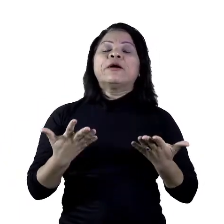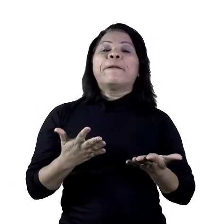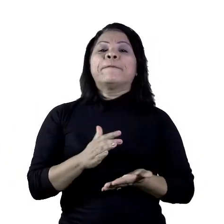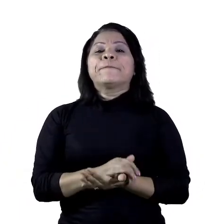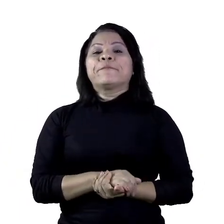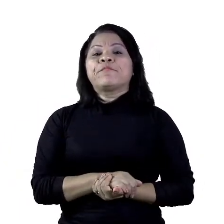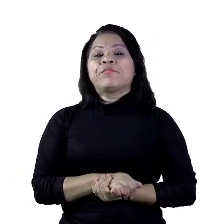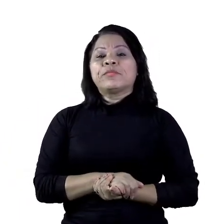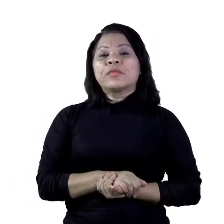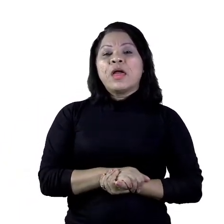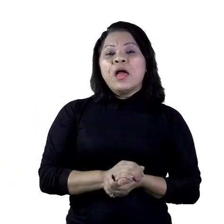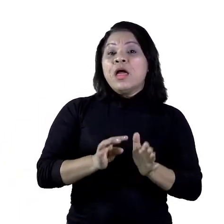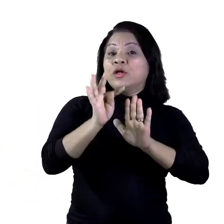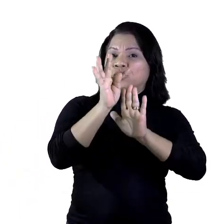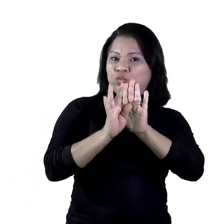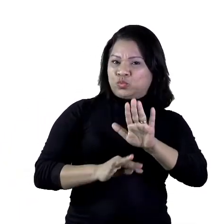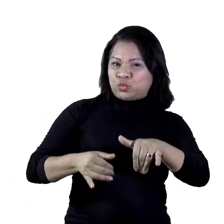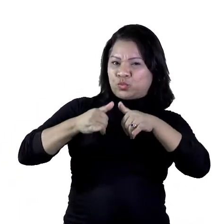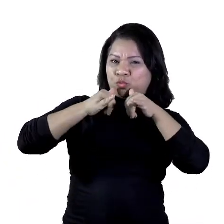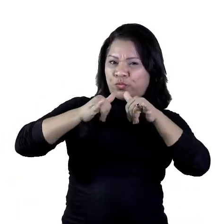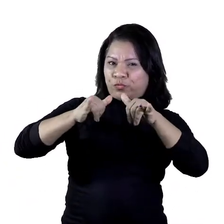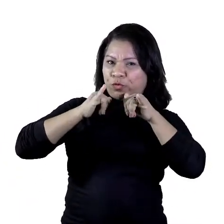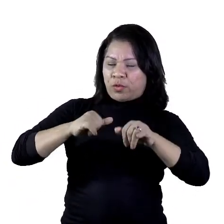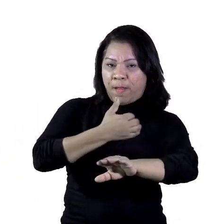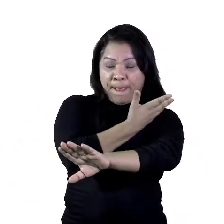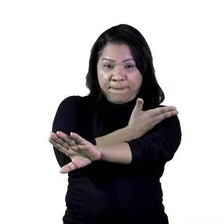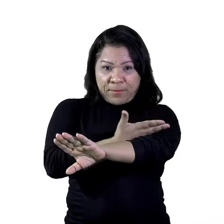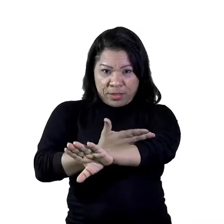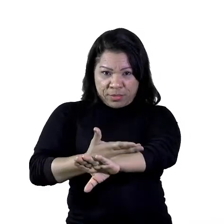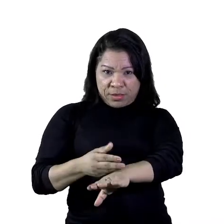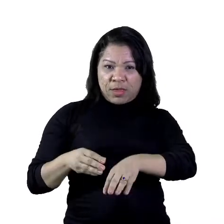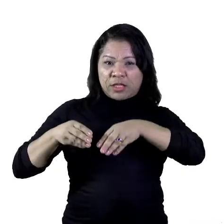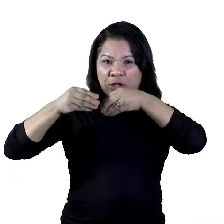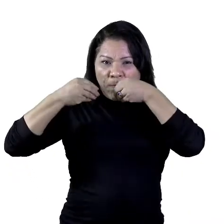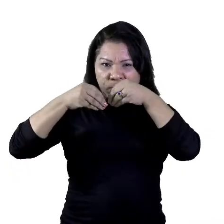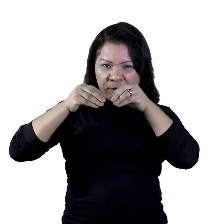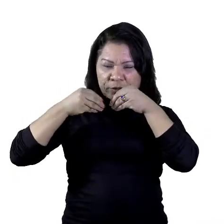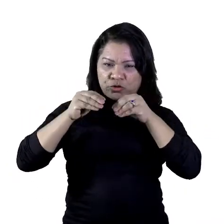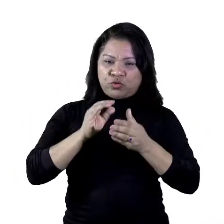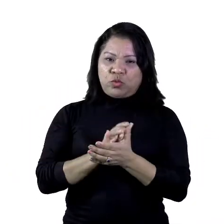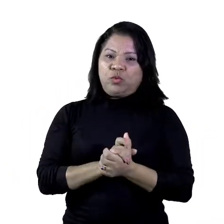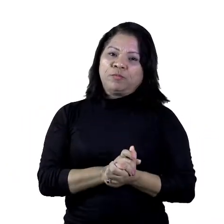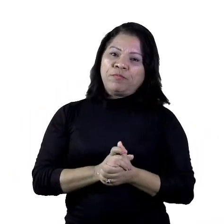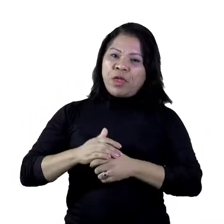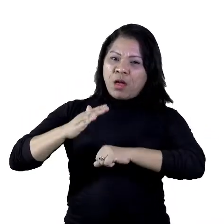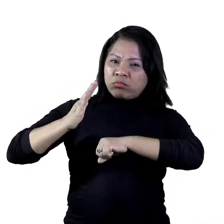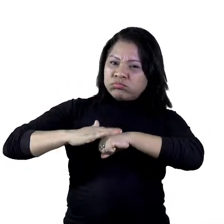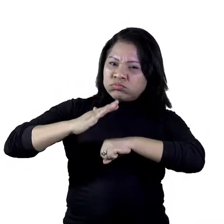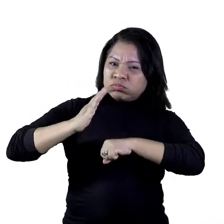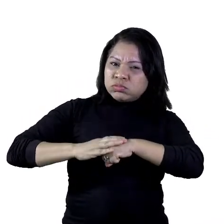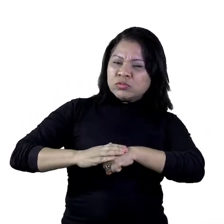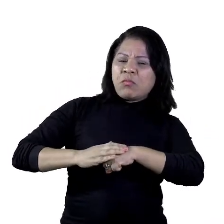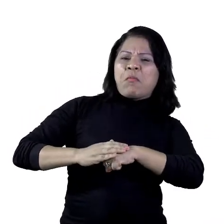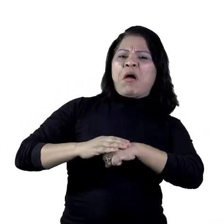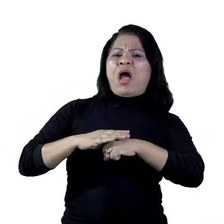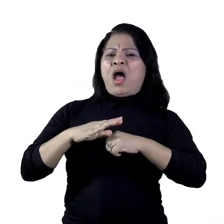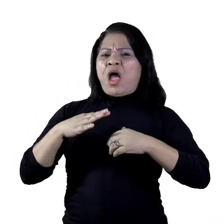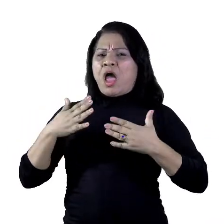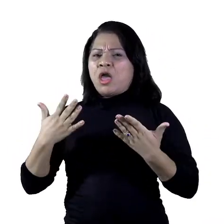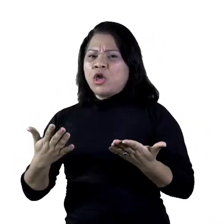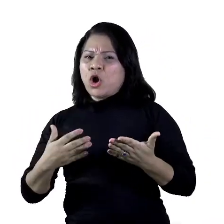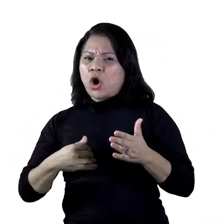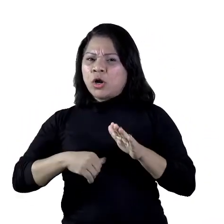informativo, mania de plástico, um dos maiores vilões da vida moderna é